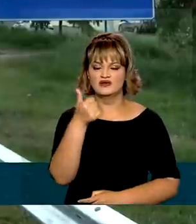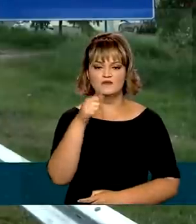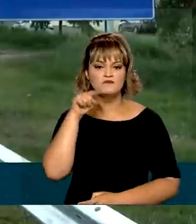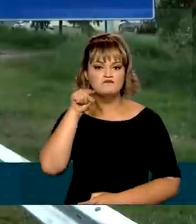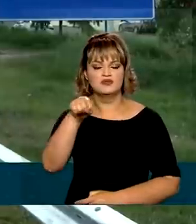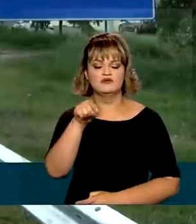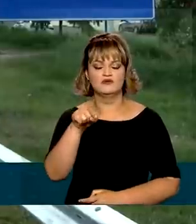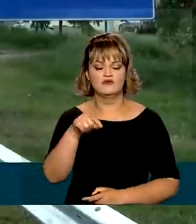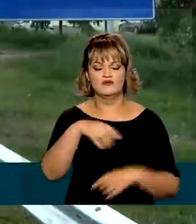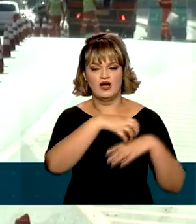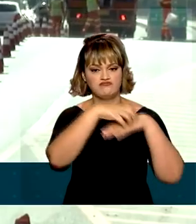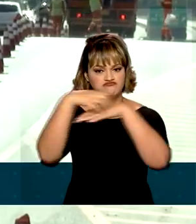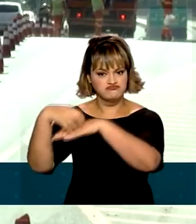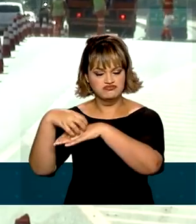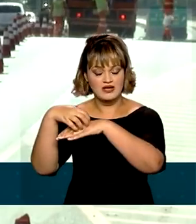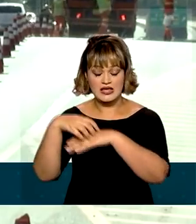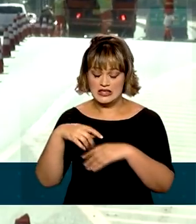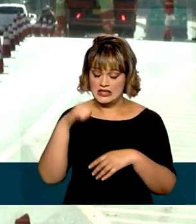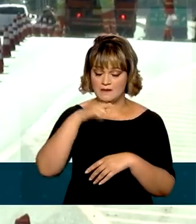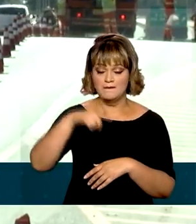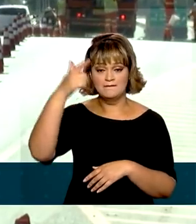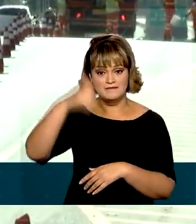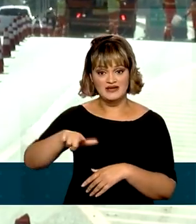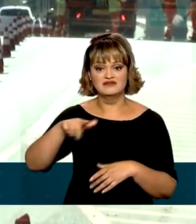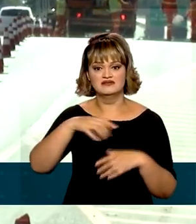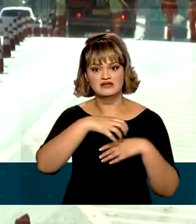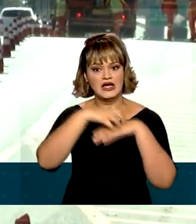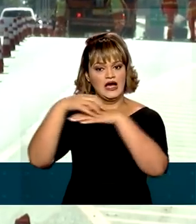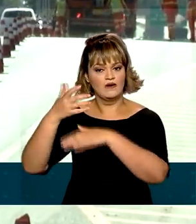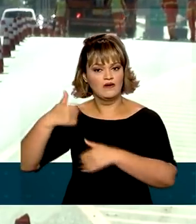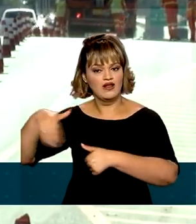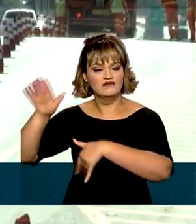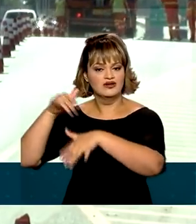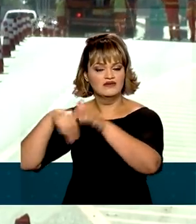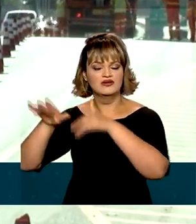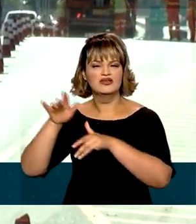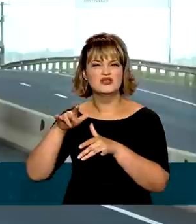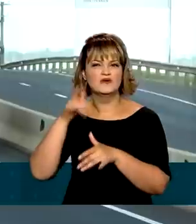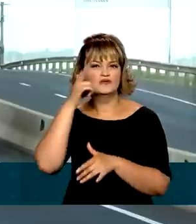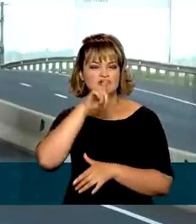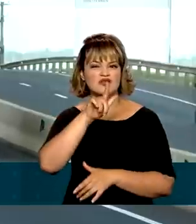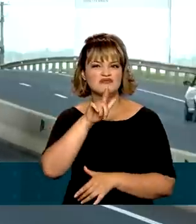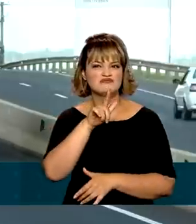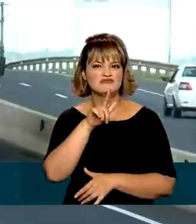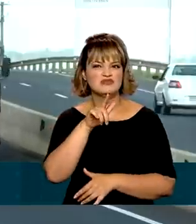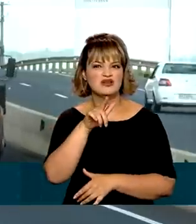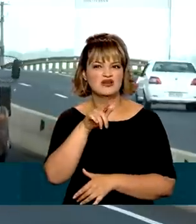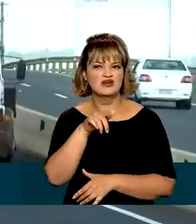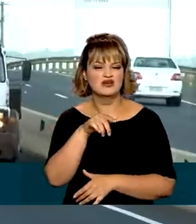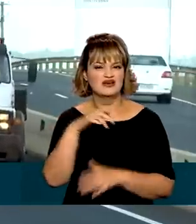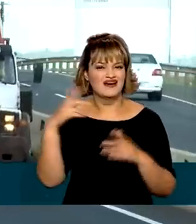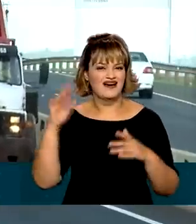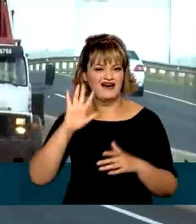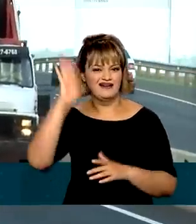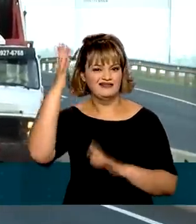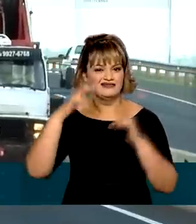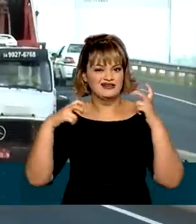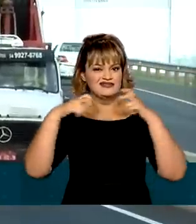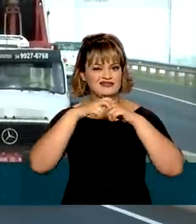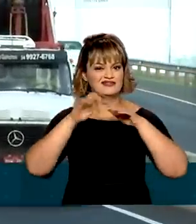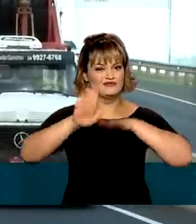Ao transporte de carga se soma o tráfego urbano da região metropolitana, que resulta em elevado índice de acidentes e